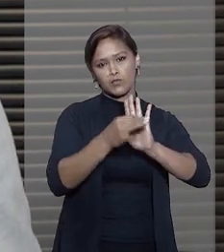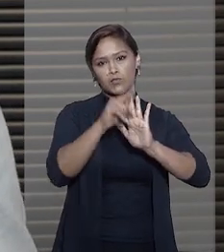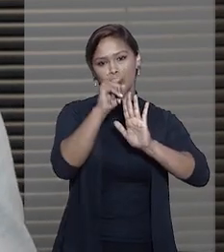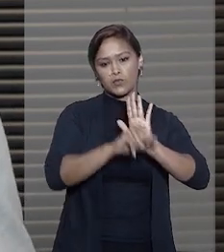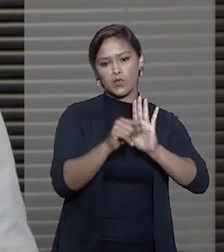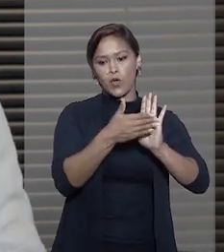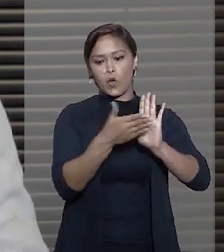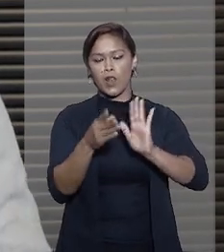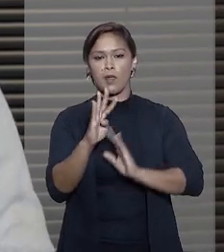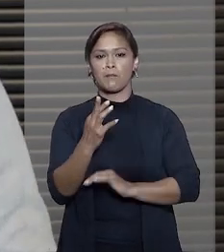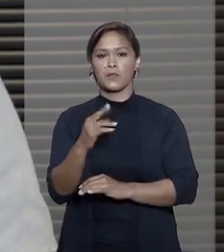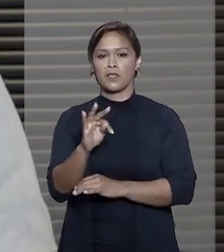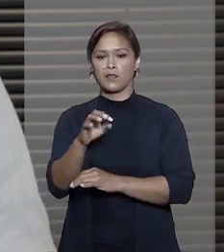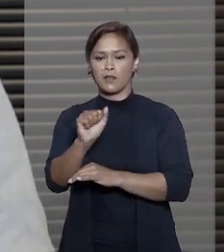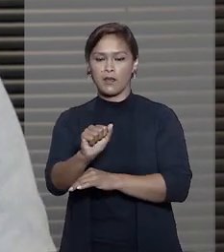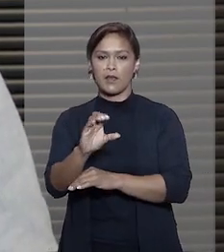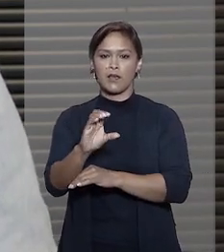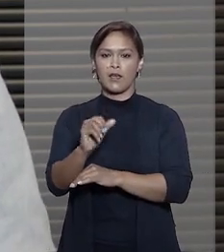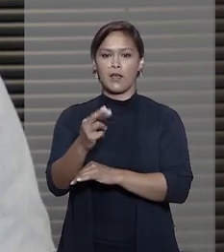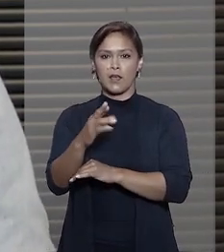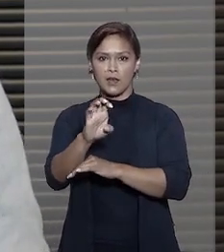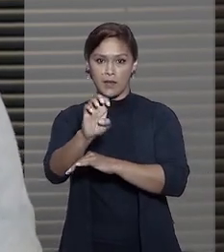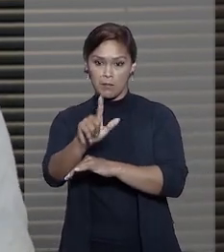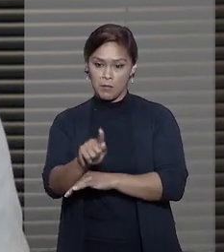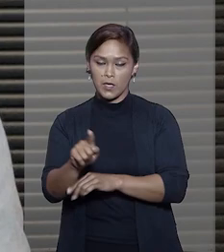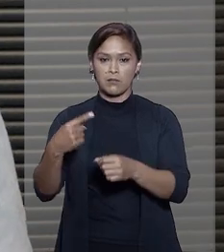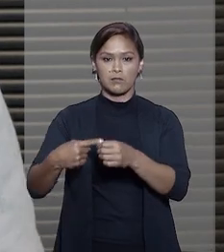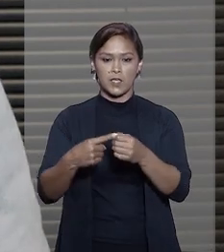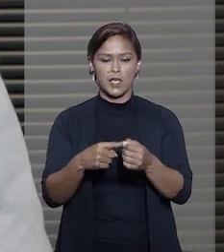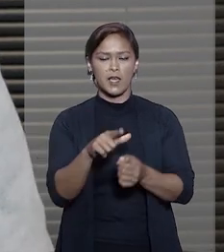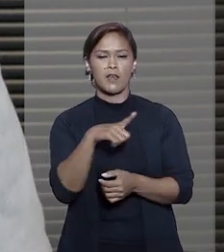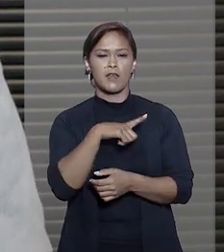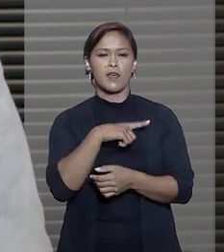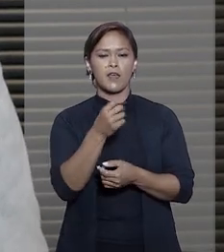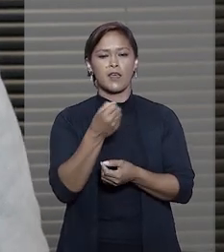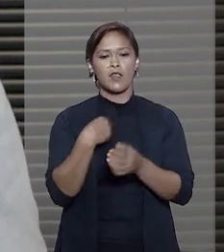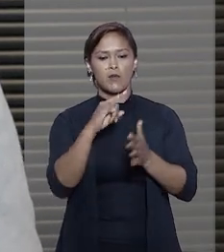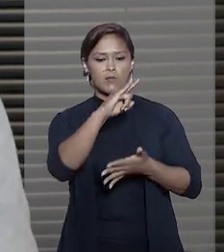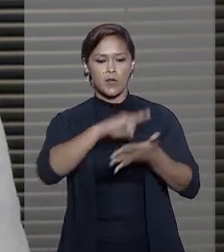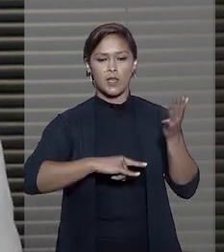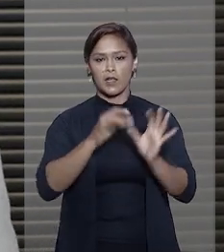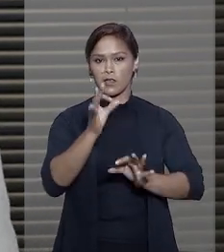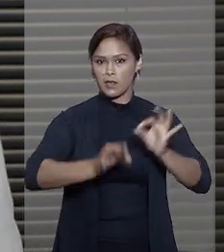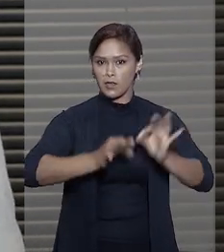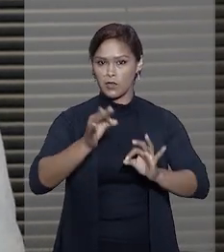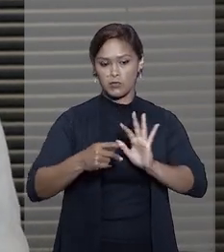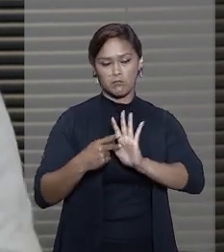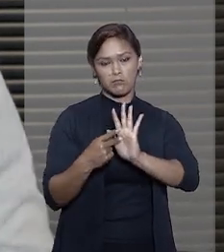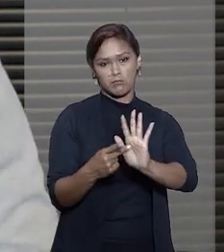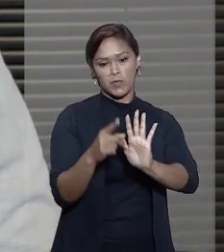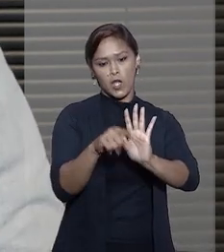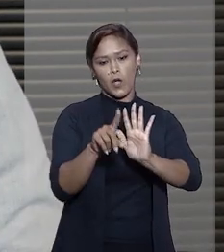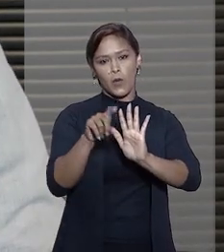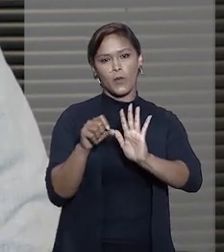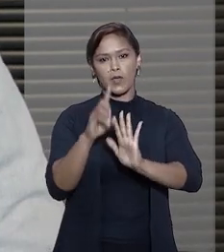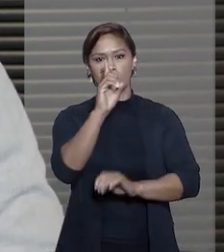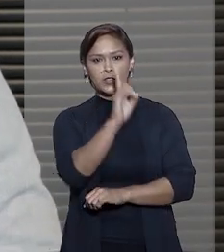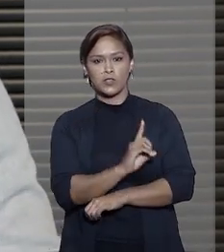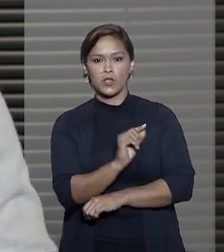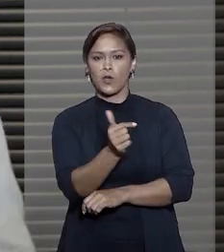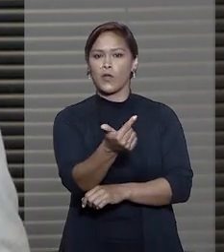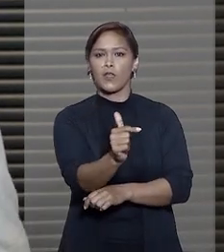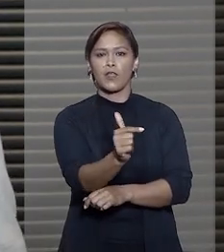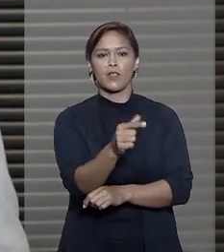ação no território britânico do Caribe com o objetivo de obter uma declaração judicial de que o ex-diretor